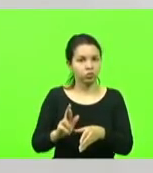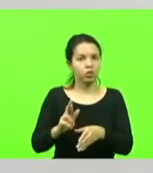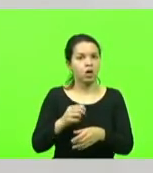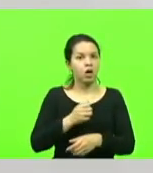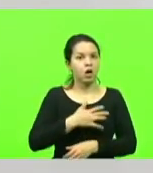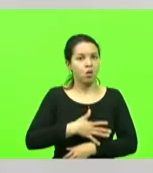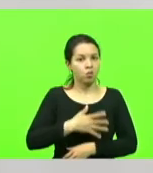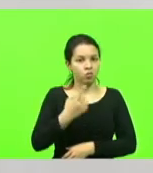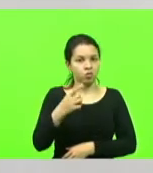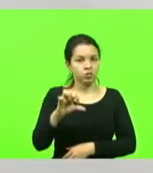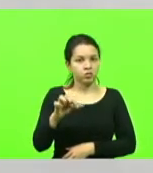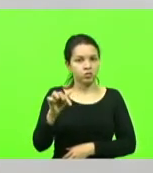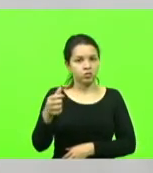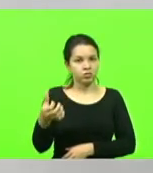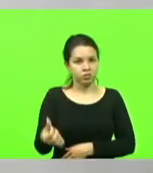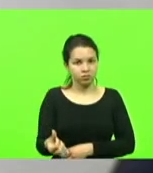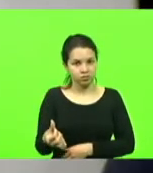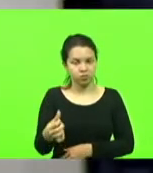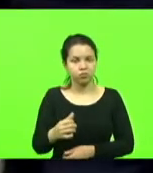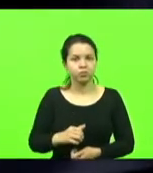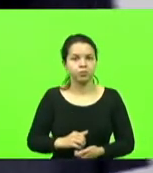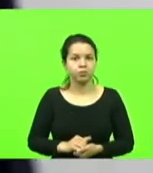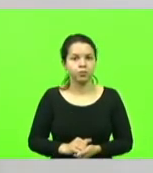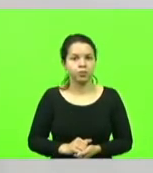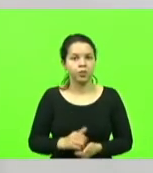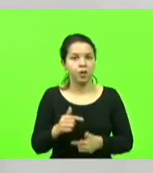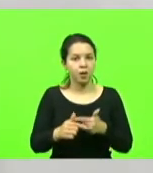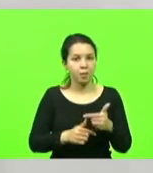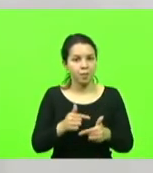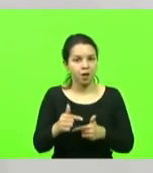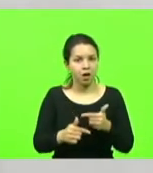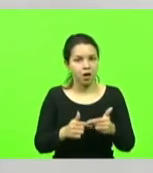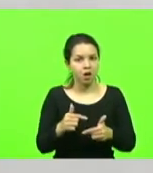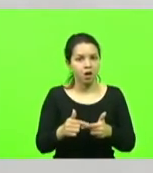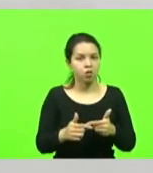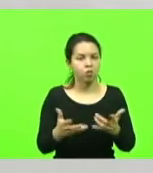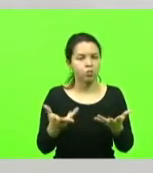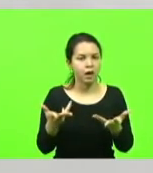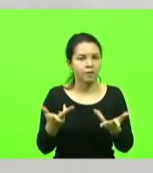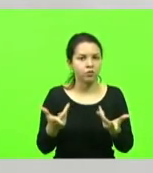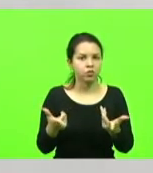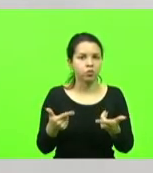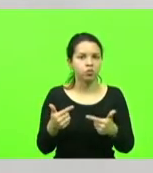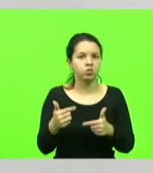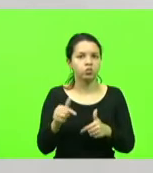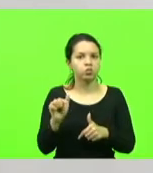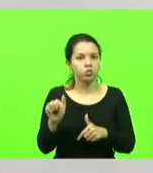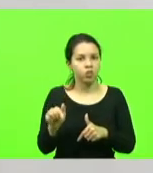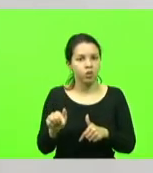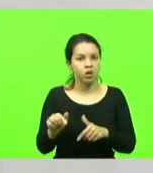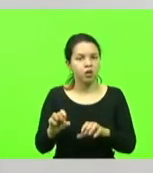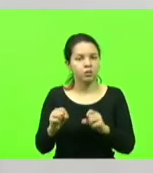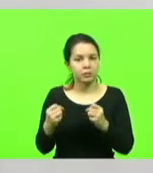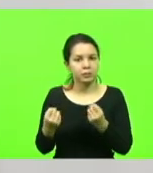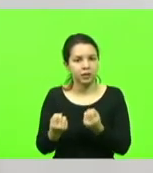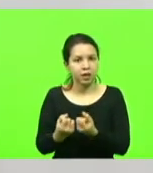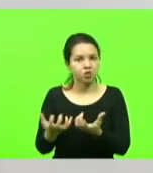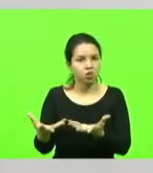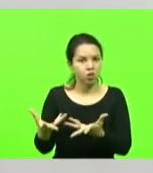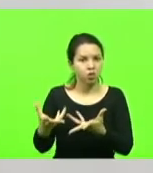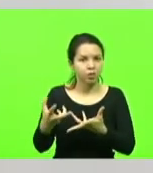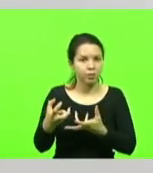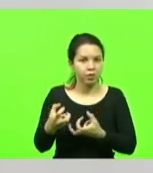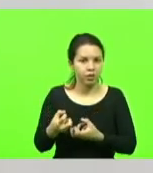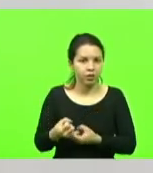cumprir, fazer um trabalho maravilhoso no Seminário de acolhimento, de